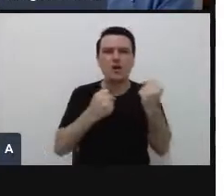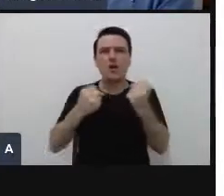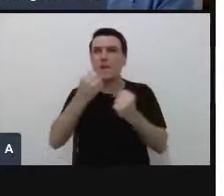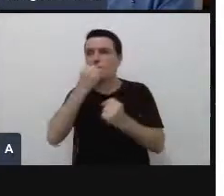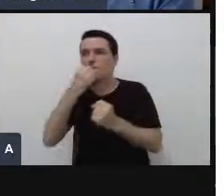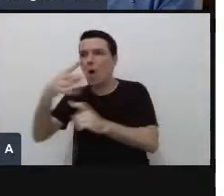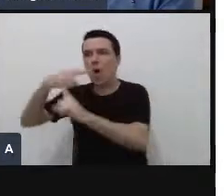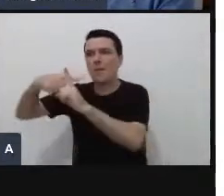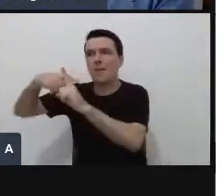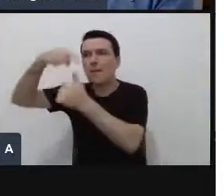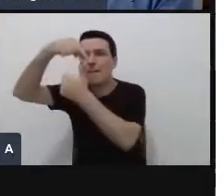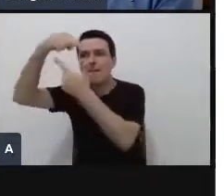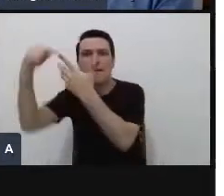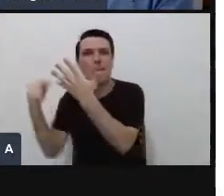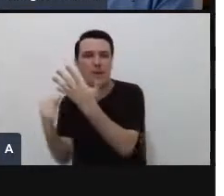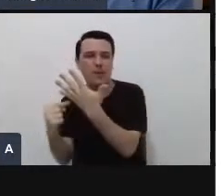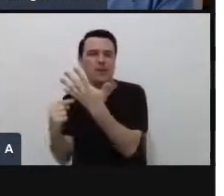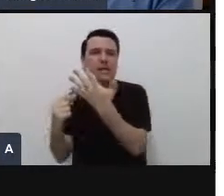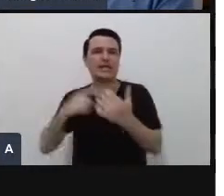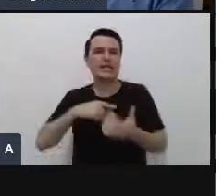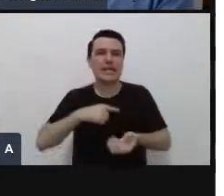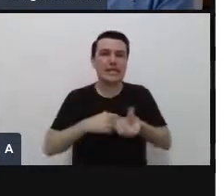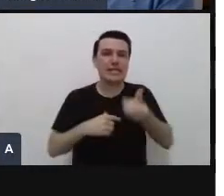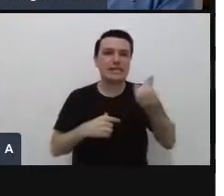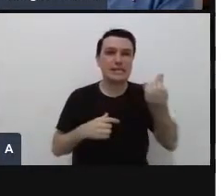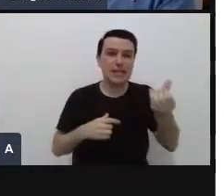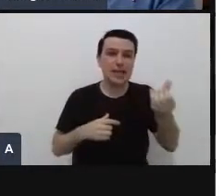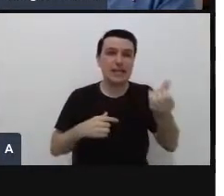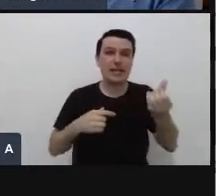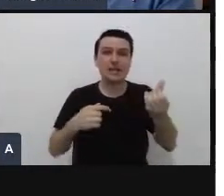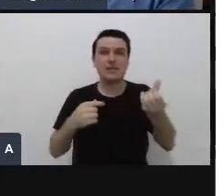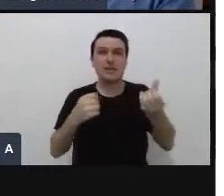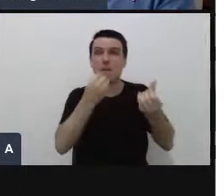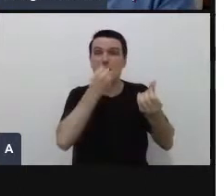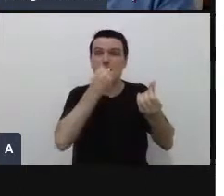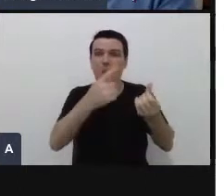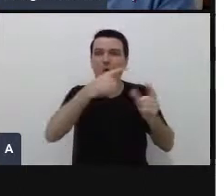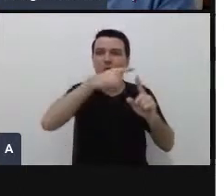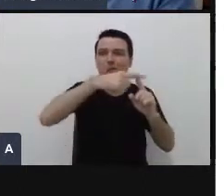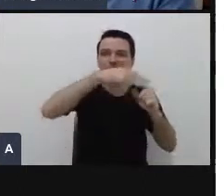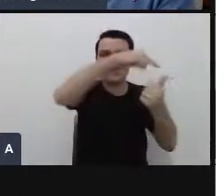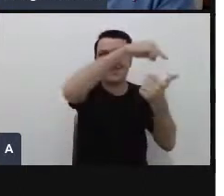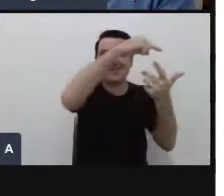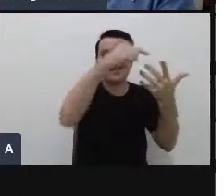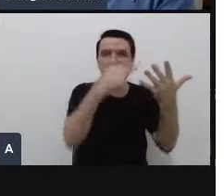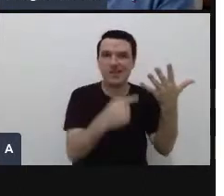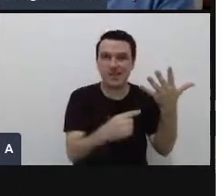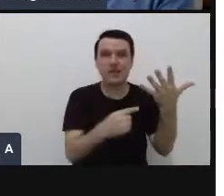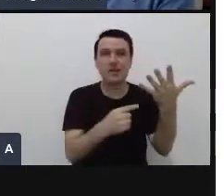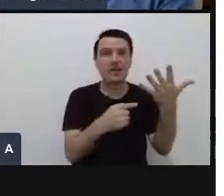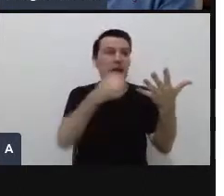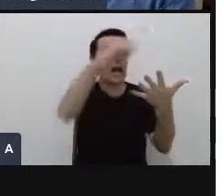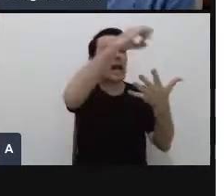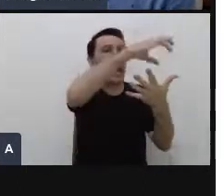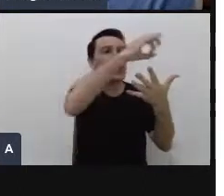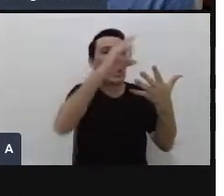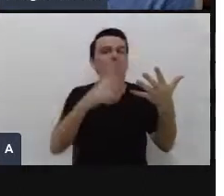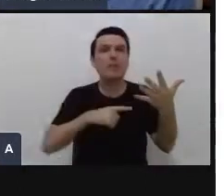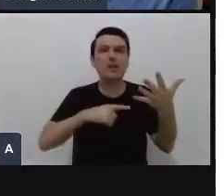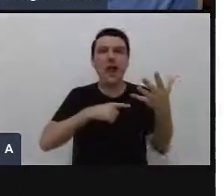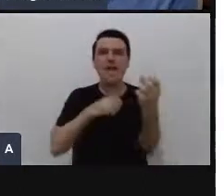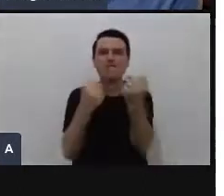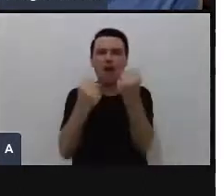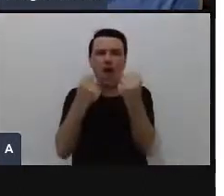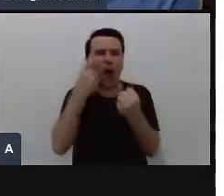Então, são seis virtudes e suas forças. Dá uma olhada aqui